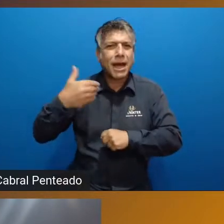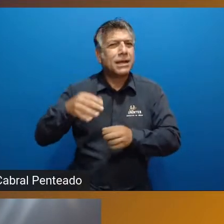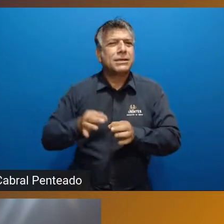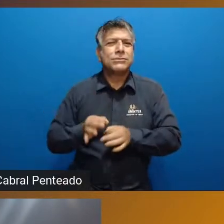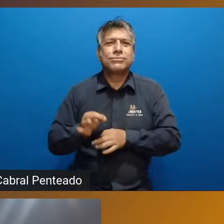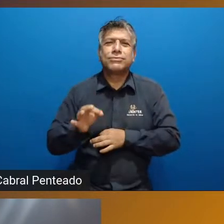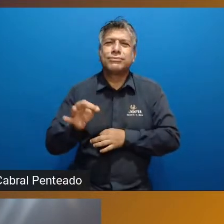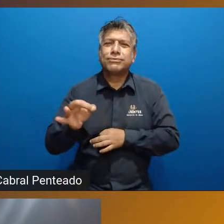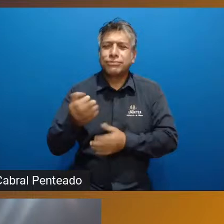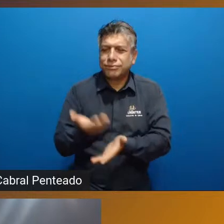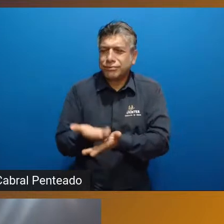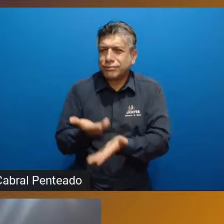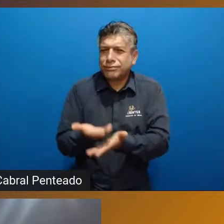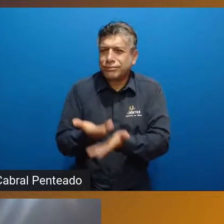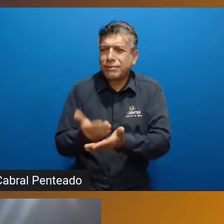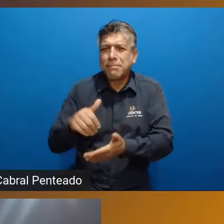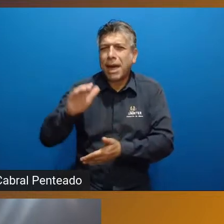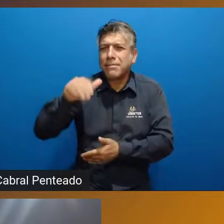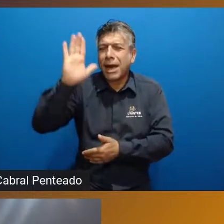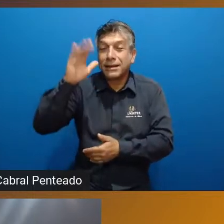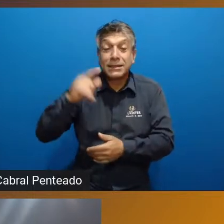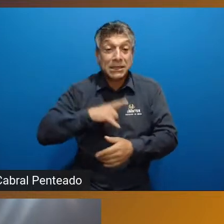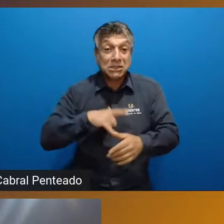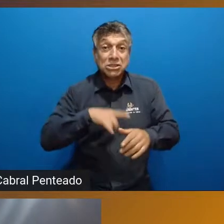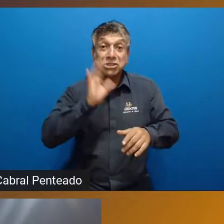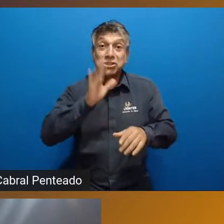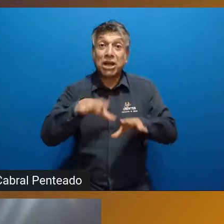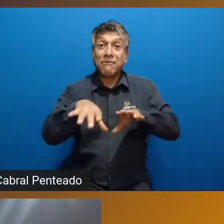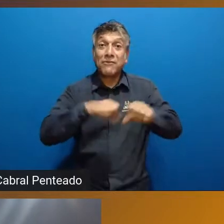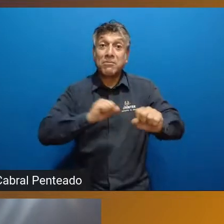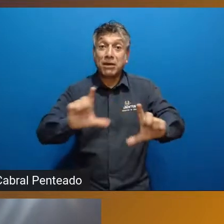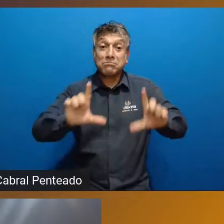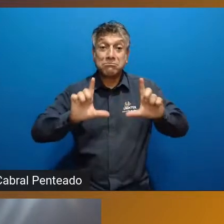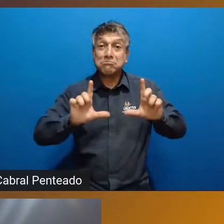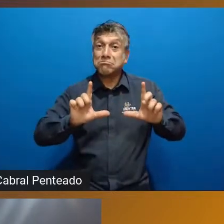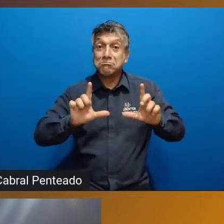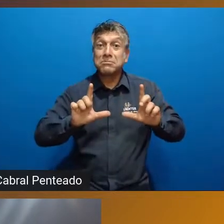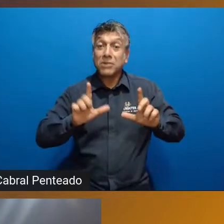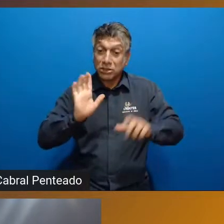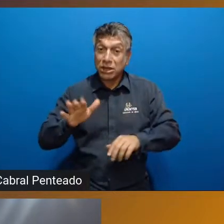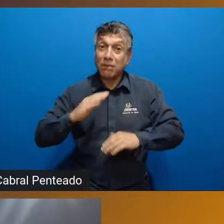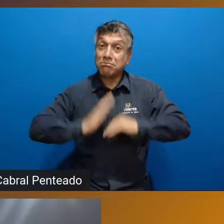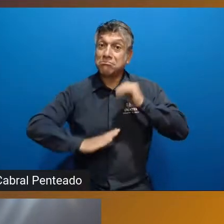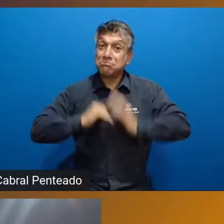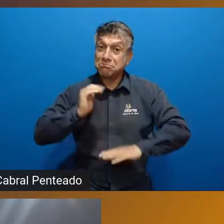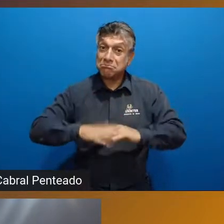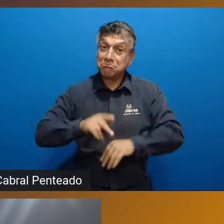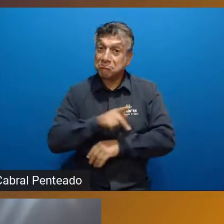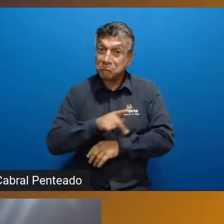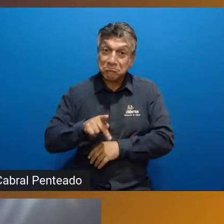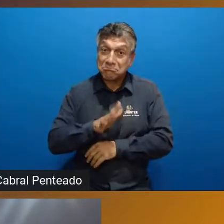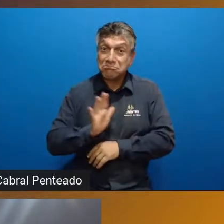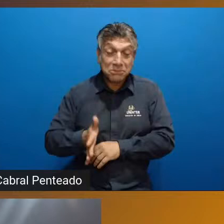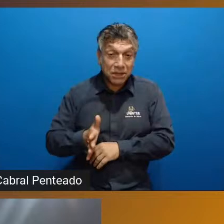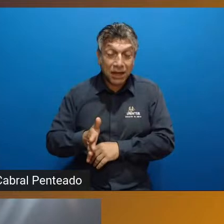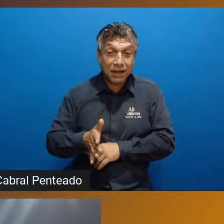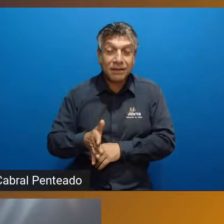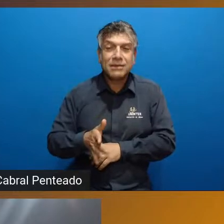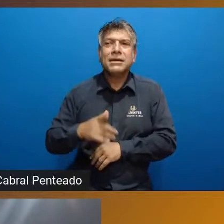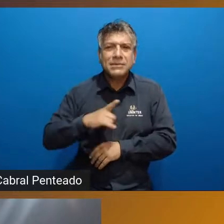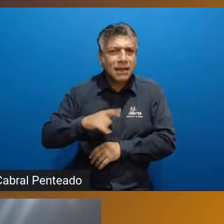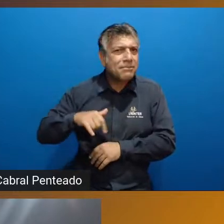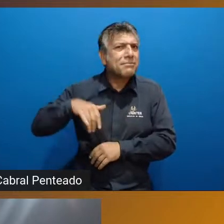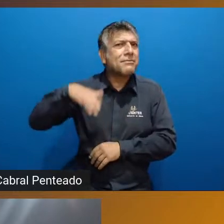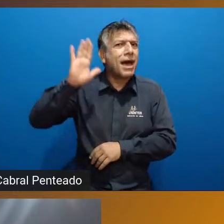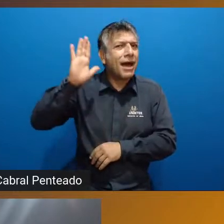mesmo porque, mesmo depois de formado, quando se torna um profissional e vai para o mercado, existem outras relações que são